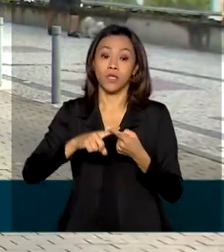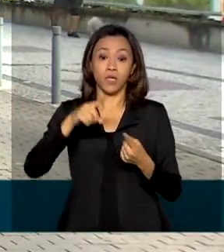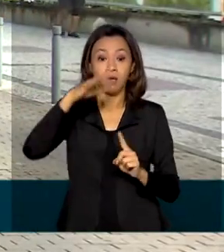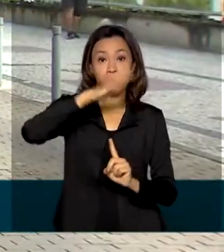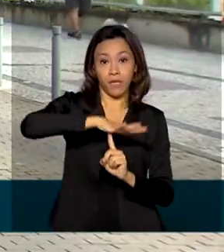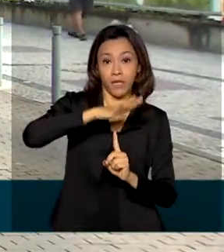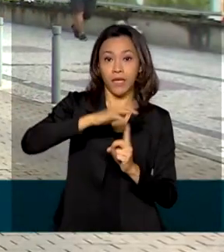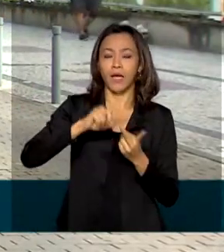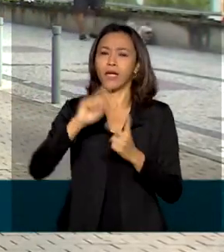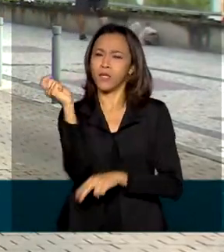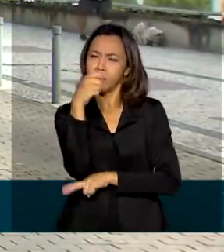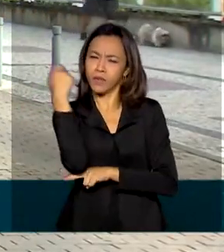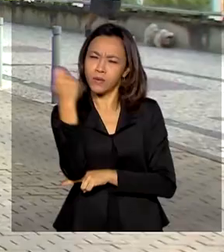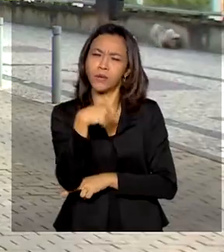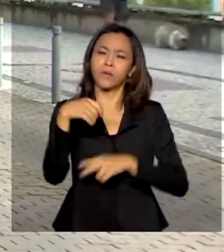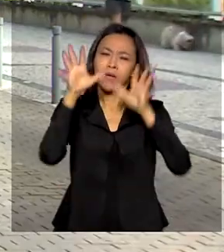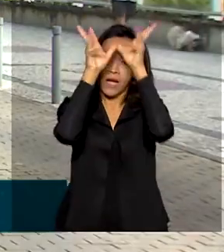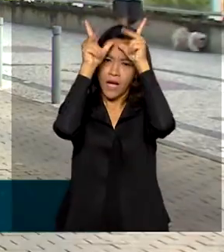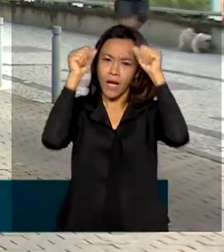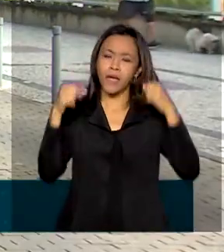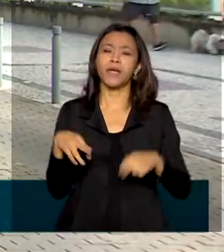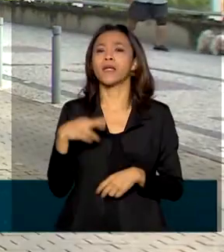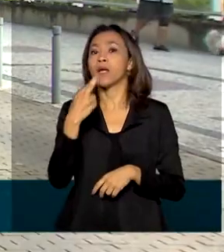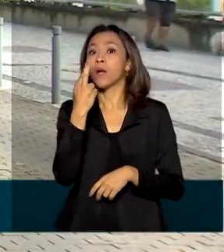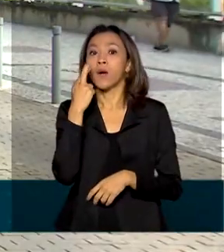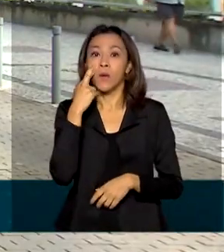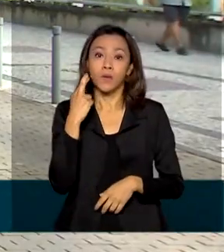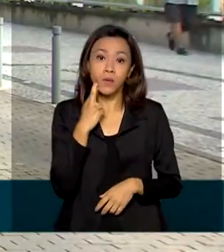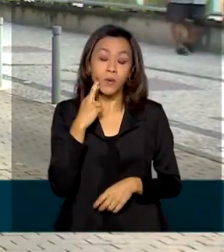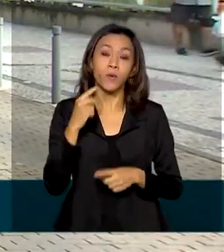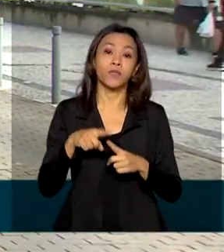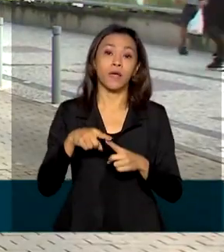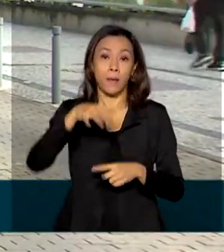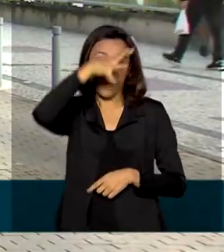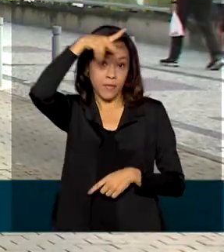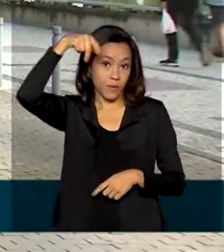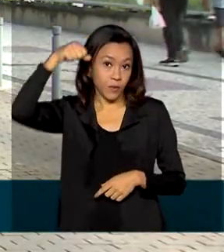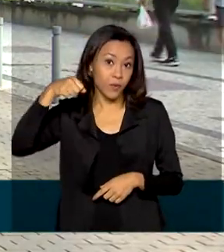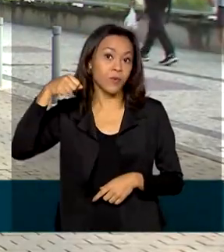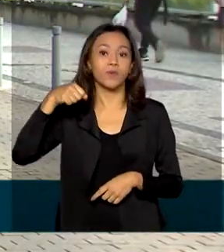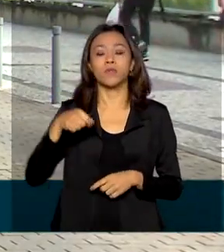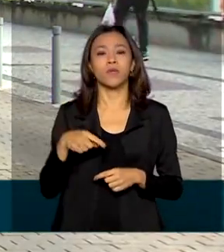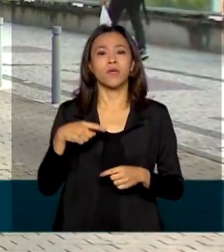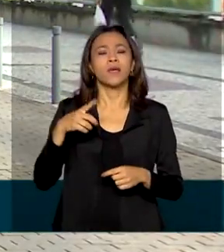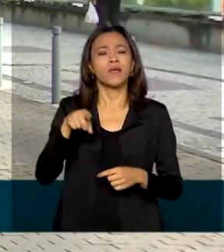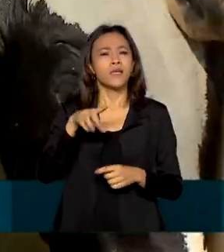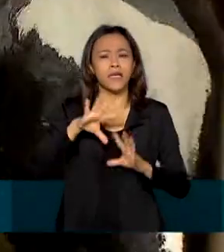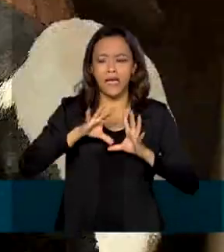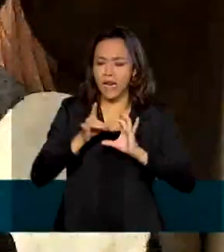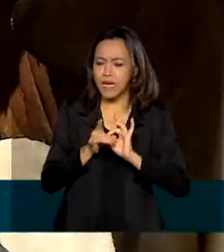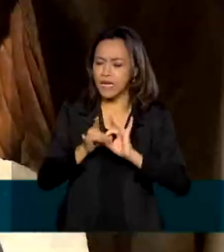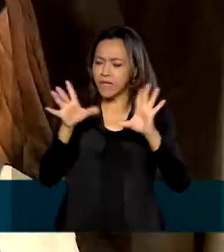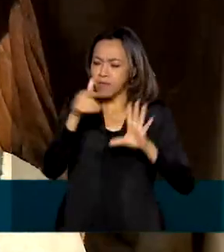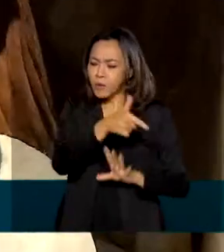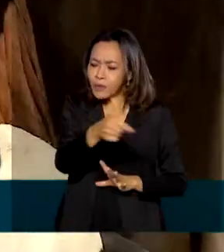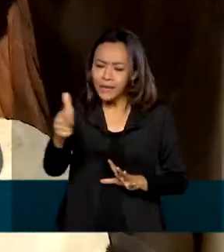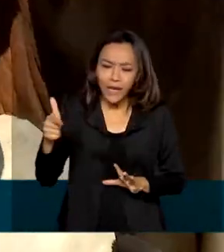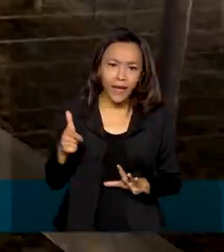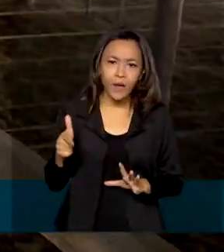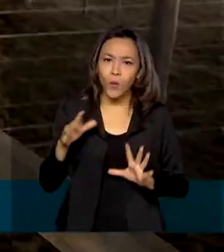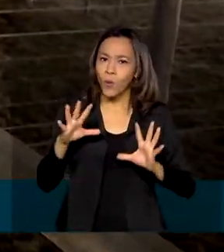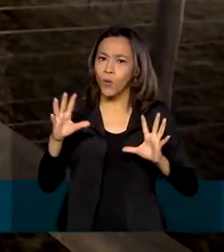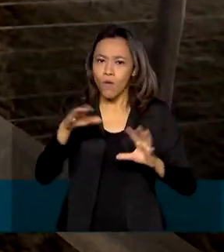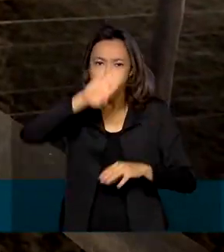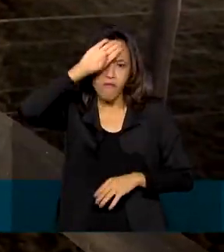Grande do Sul, Acre, Rondônia, parte do Amazonas e do Mato Grosso como zonas livres de febre aftosa sem vacinação. O